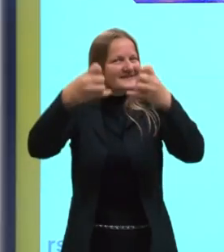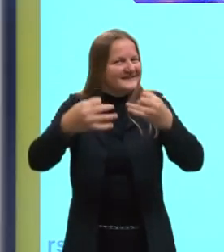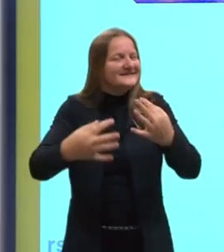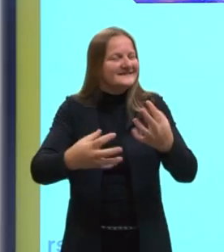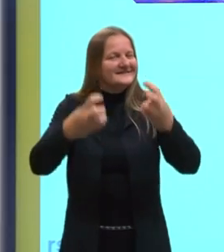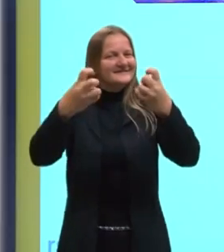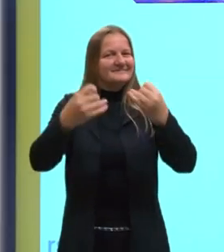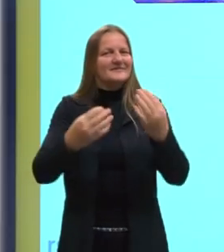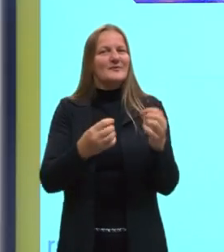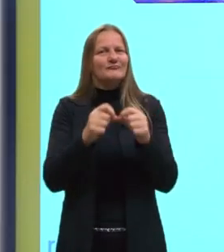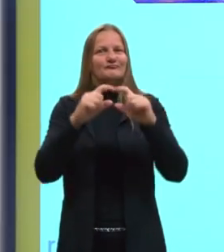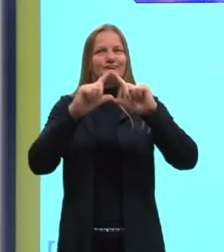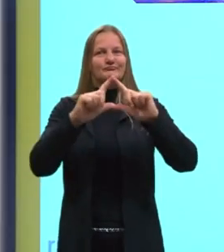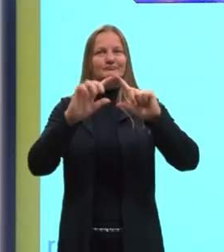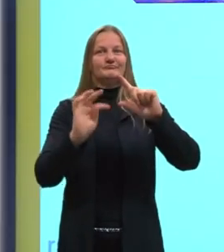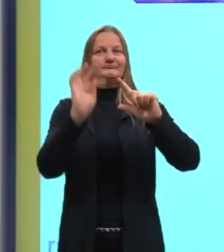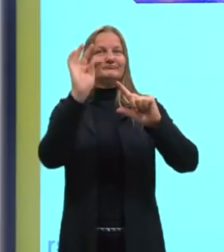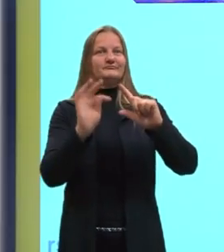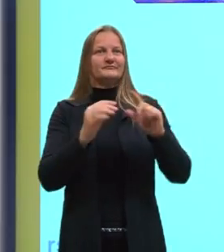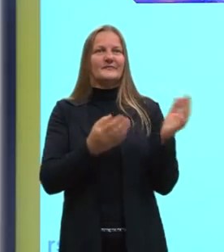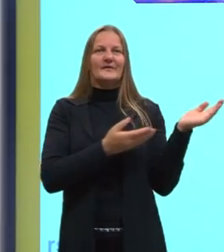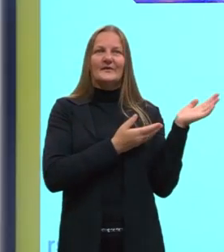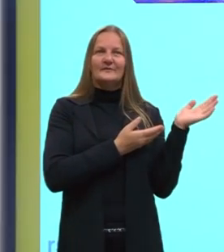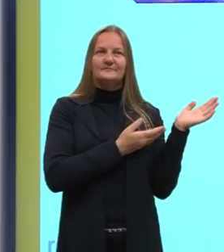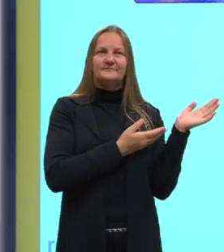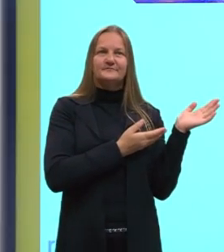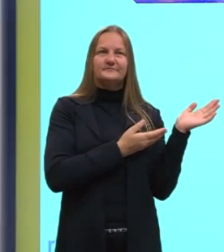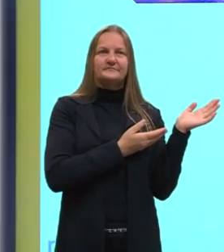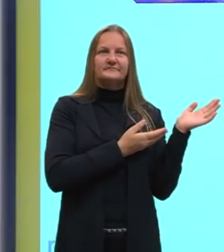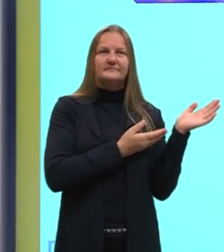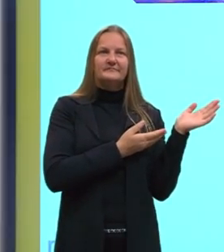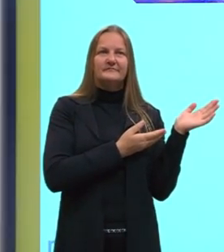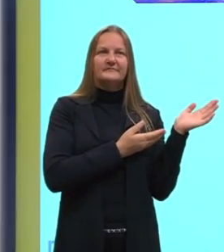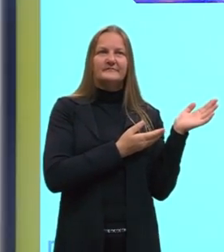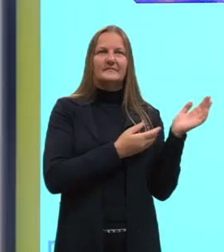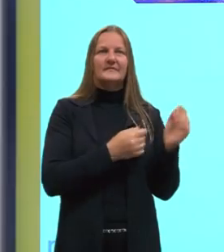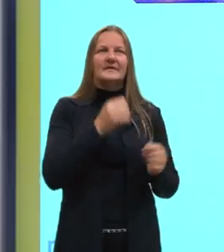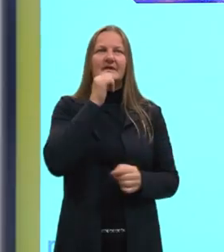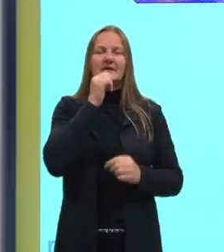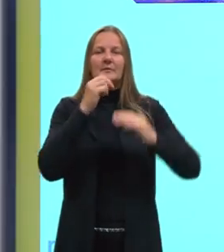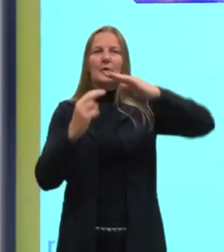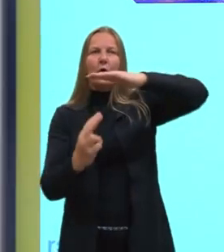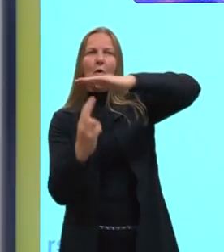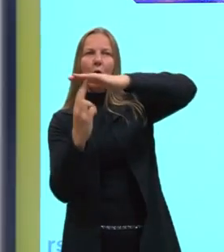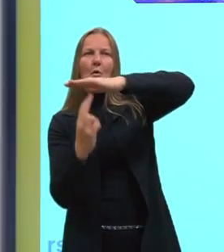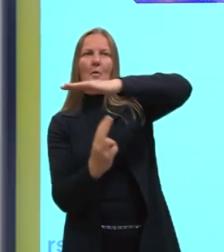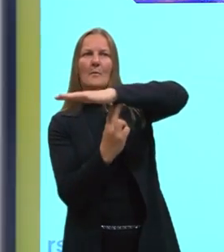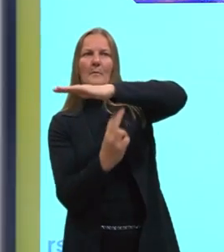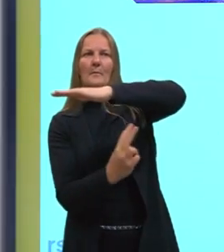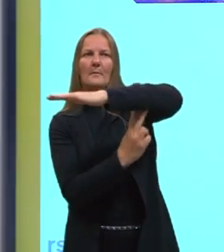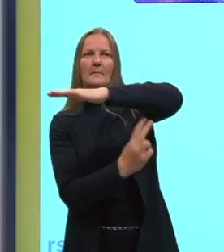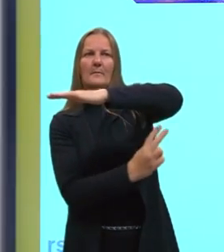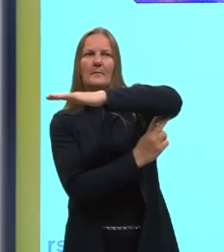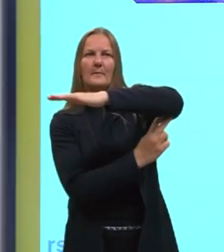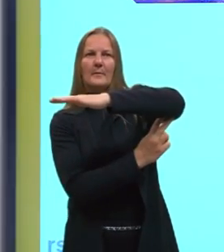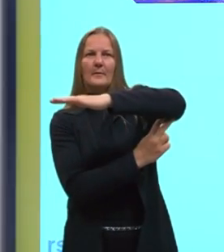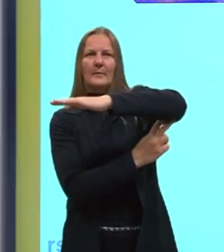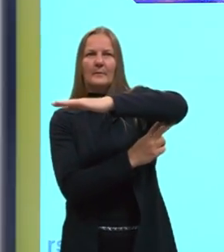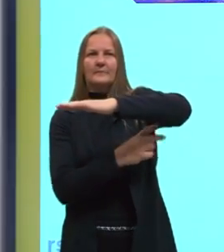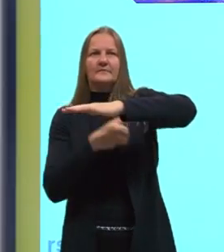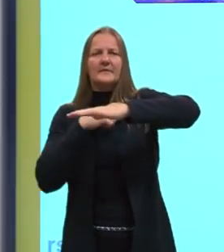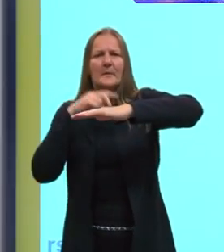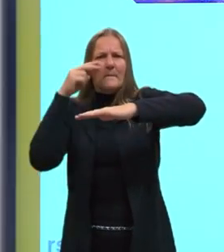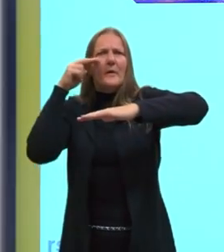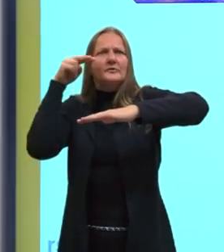então, a dilatação térmica. A gente pode ter, né, esse aqui, uma ponte. Olhando mais de pertinho essa ponte,